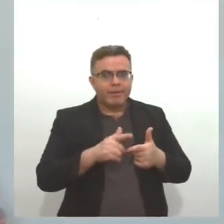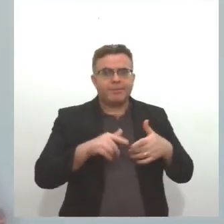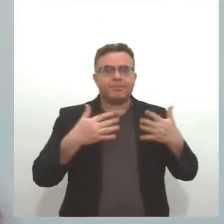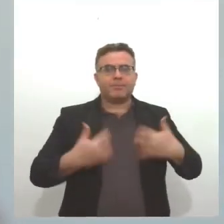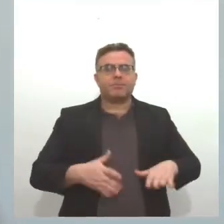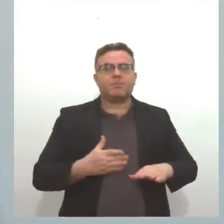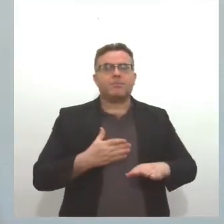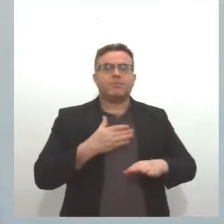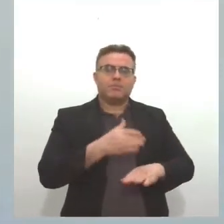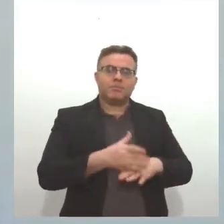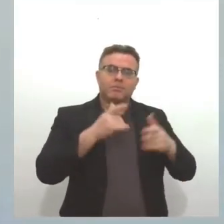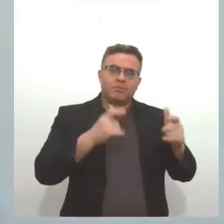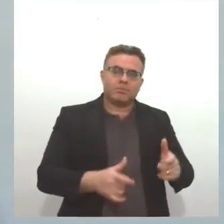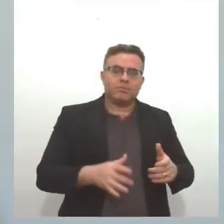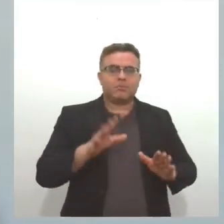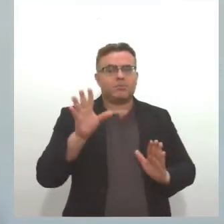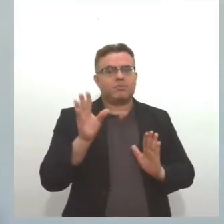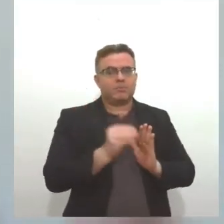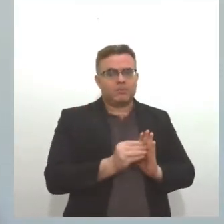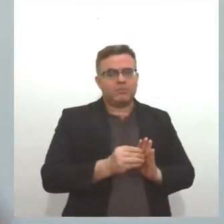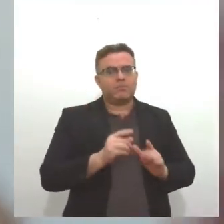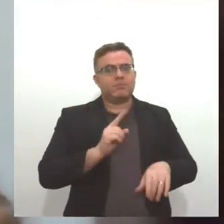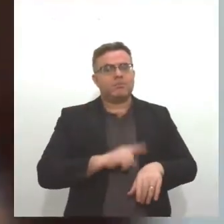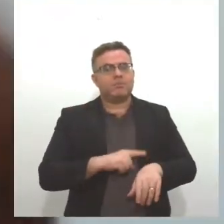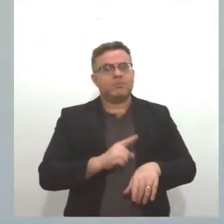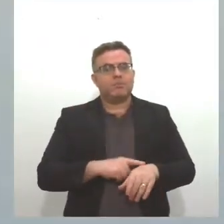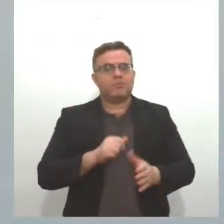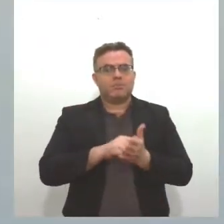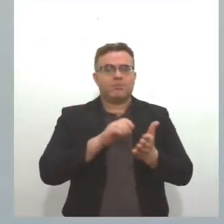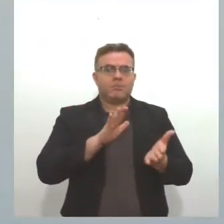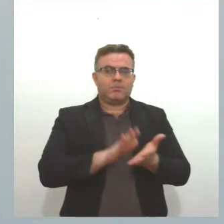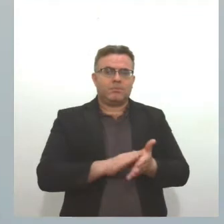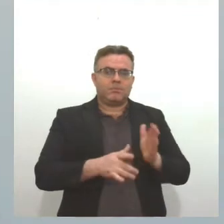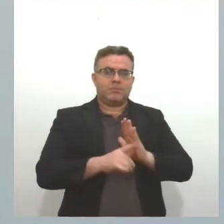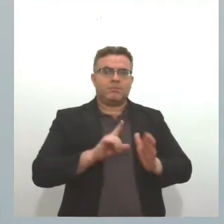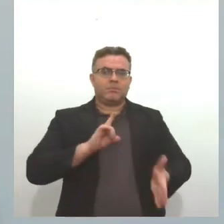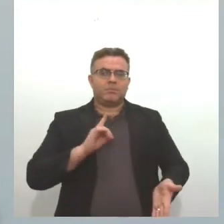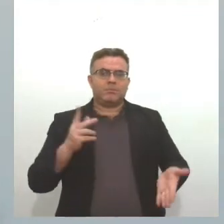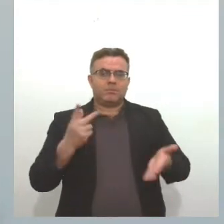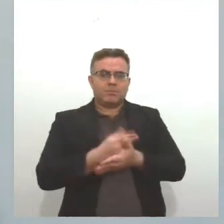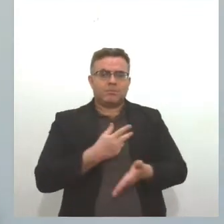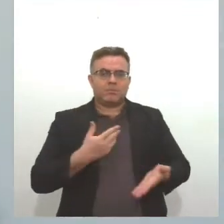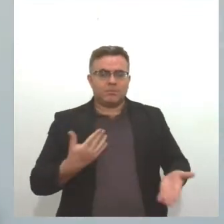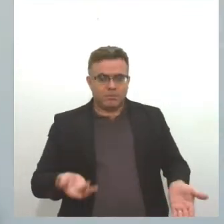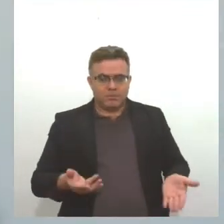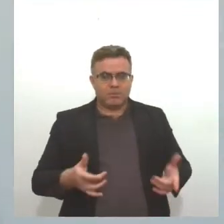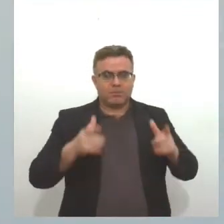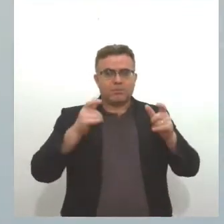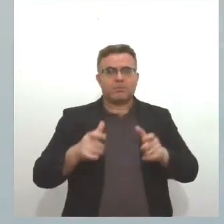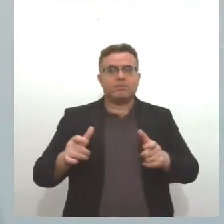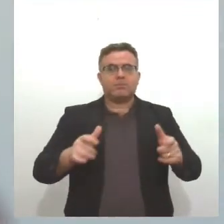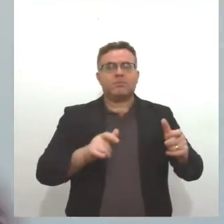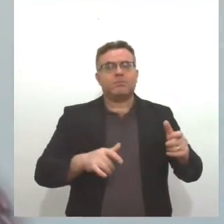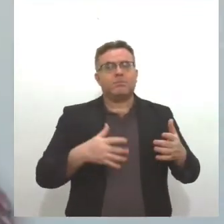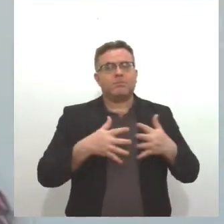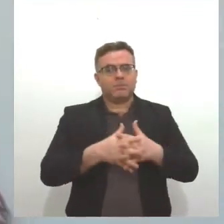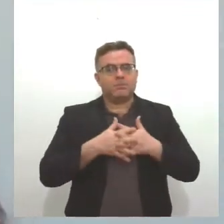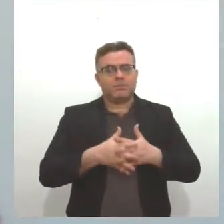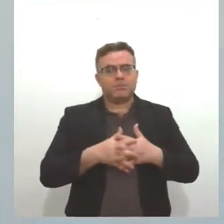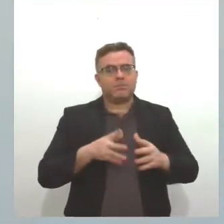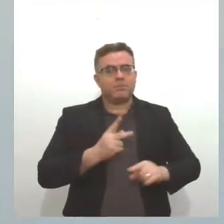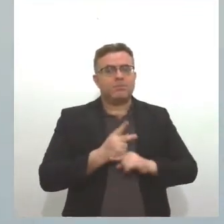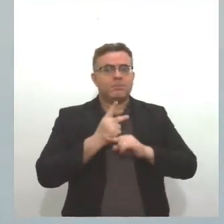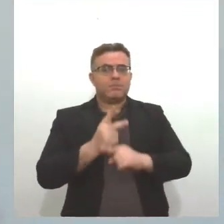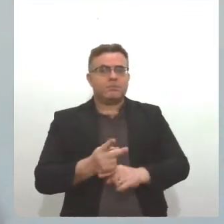local, vai notificar, vai gerar o termo de multa. Então, antes que isso aconteça, essas unidades que estão irregulares, procure o Corpo de Bombeiros.